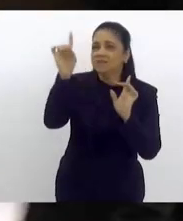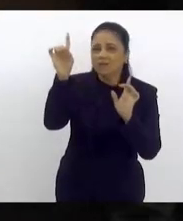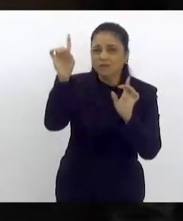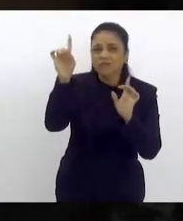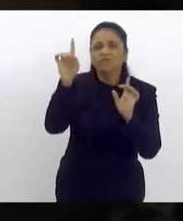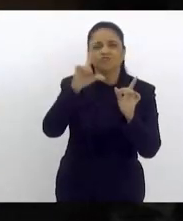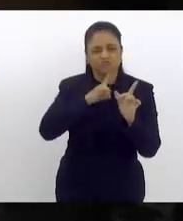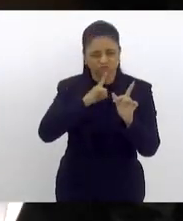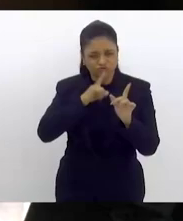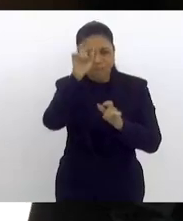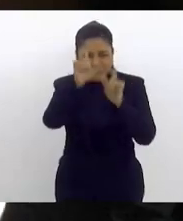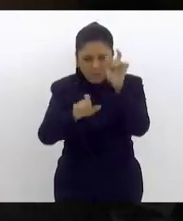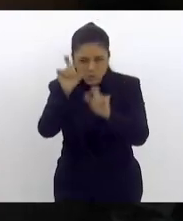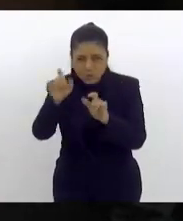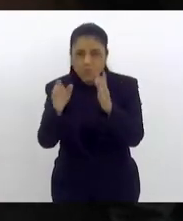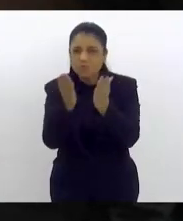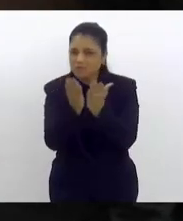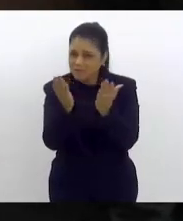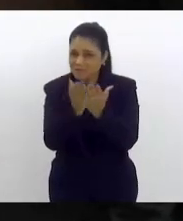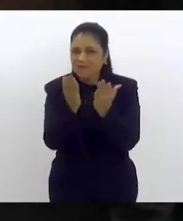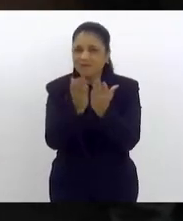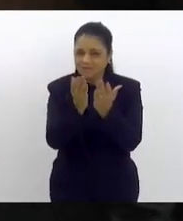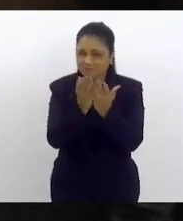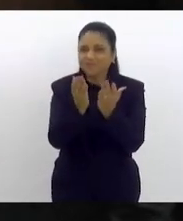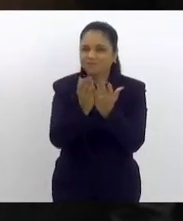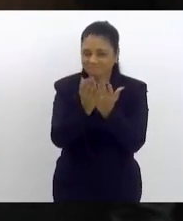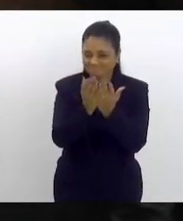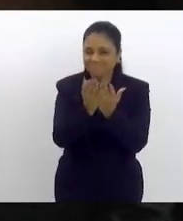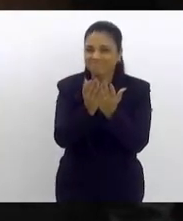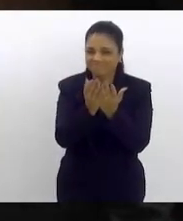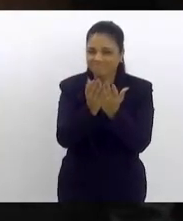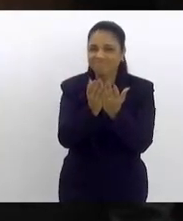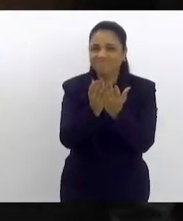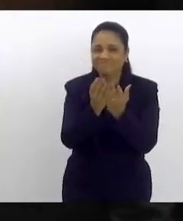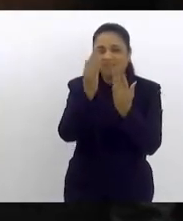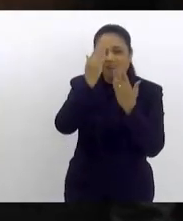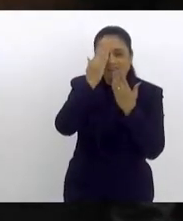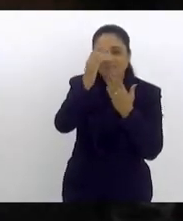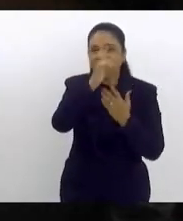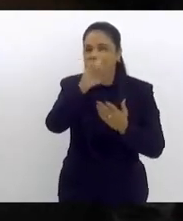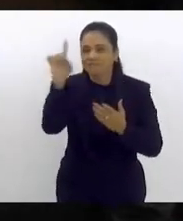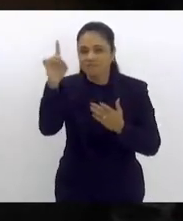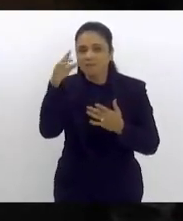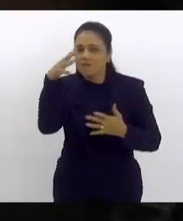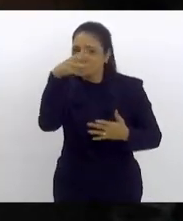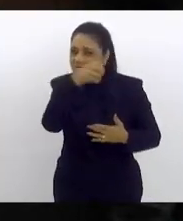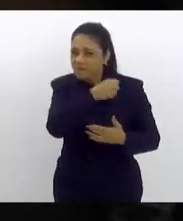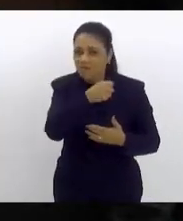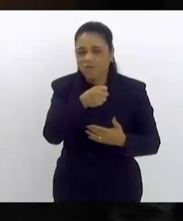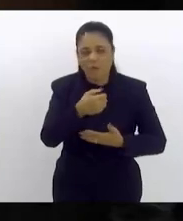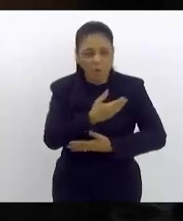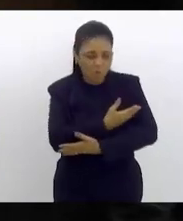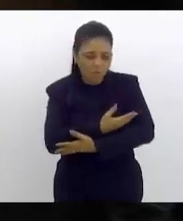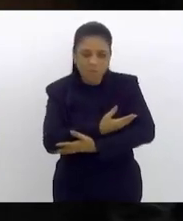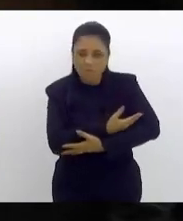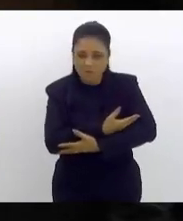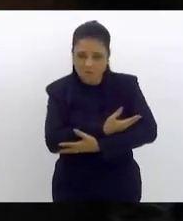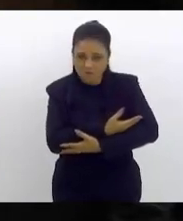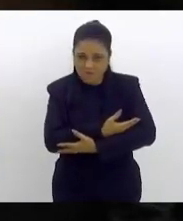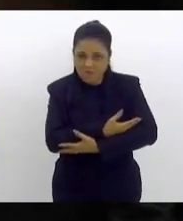crente ali, graças a Deus, não é? Agradecendo a Deus pelo salvamento dessa criança.